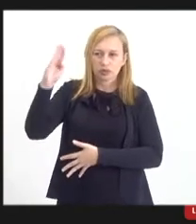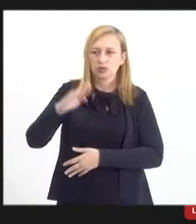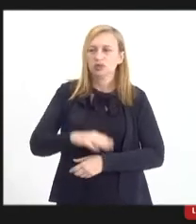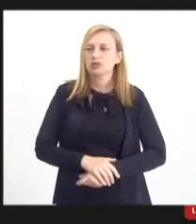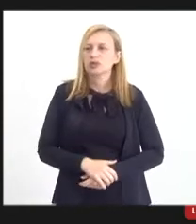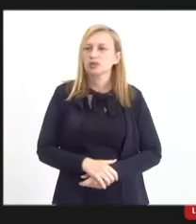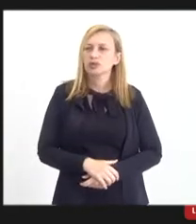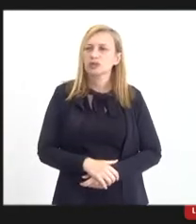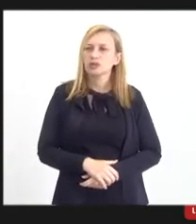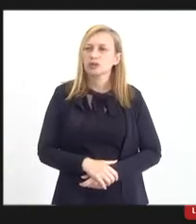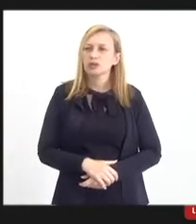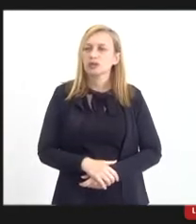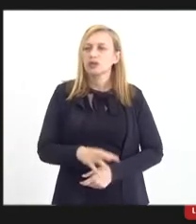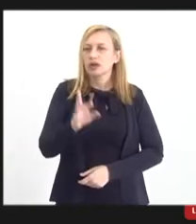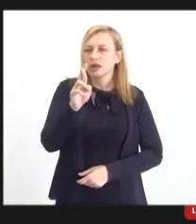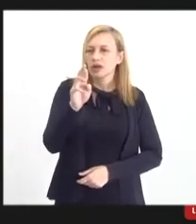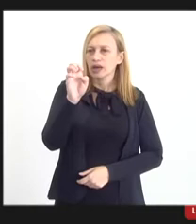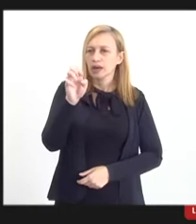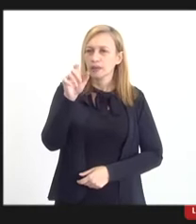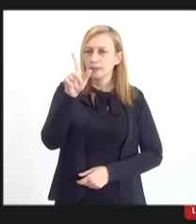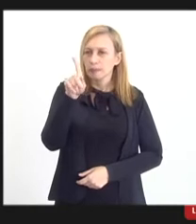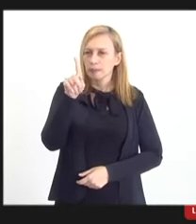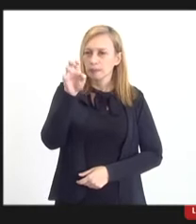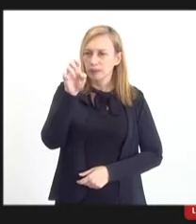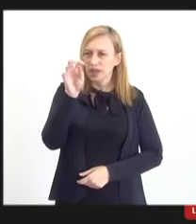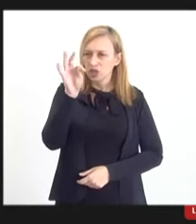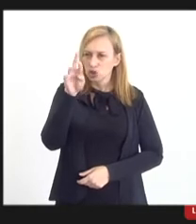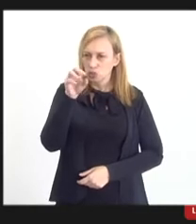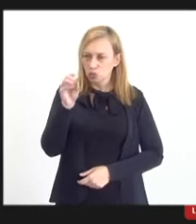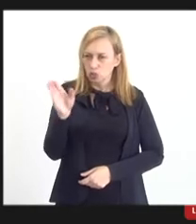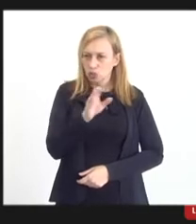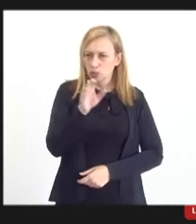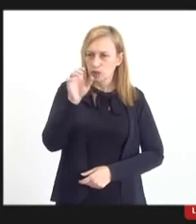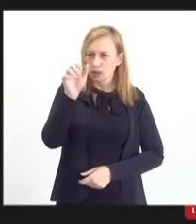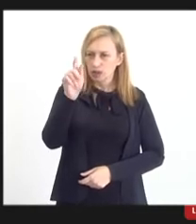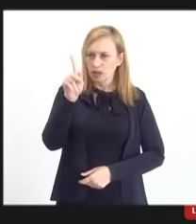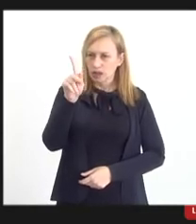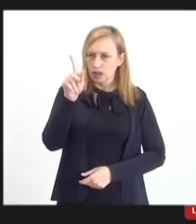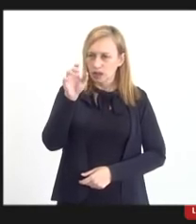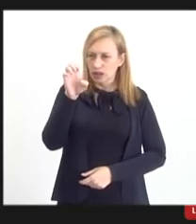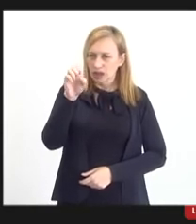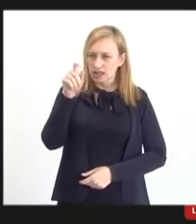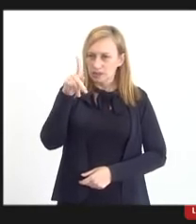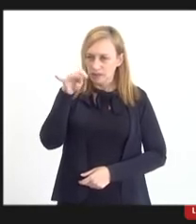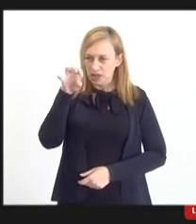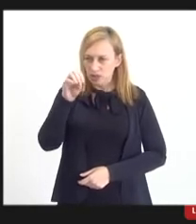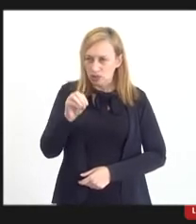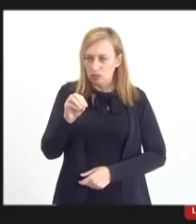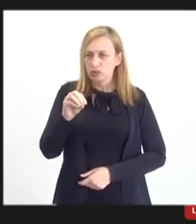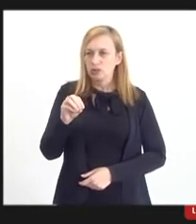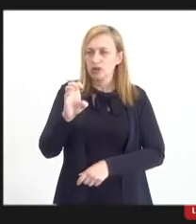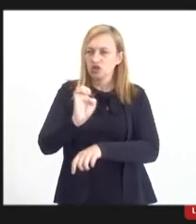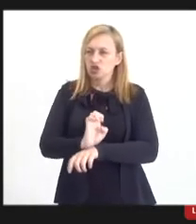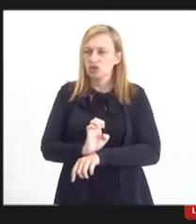a questão do repetro ESPED, que é o estadual,